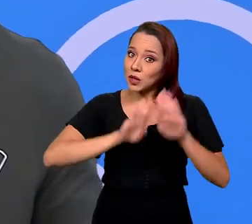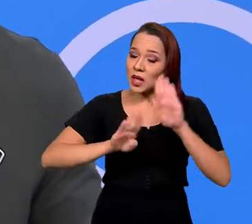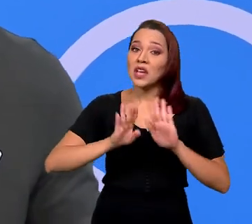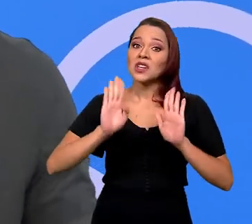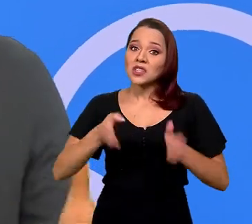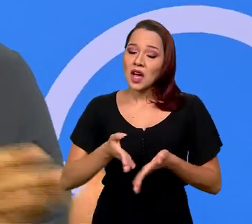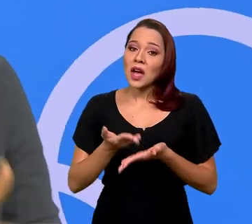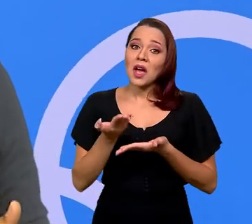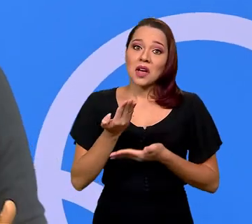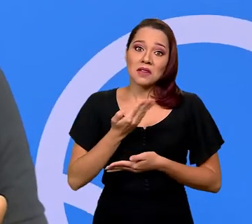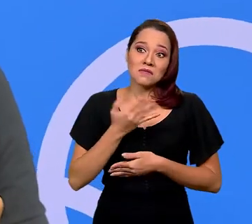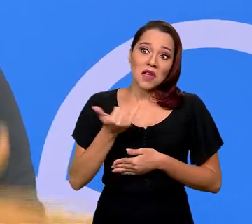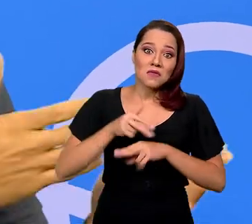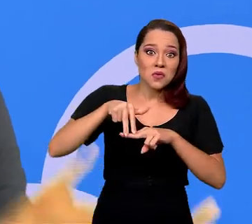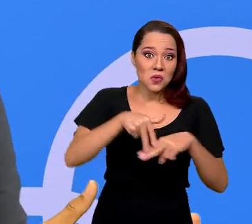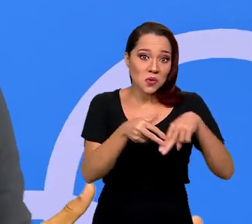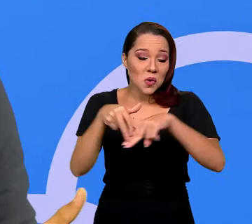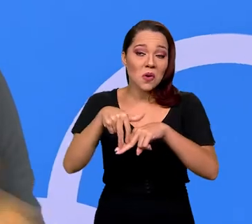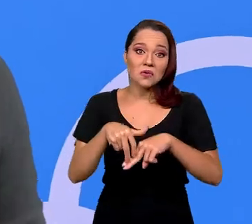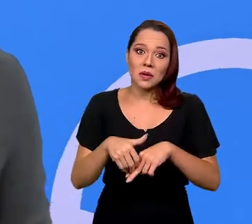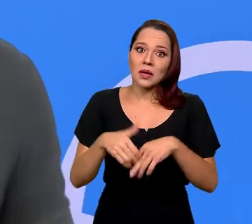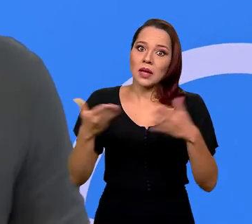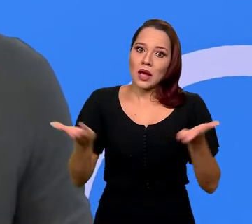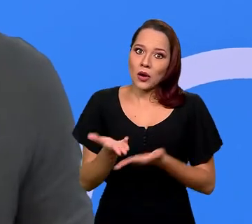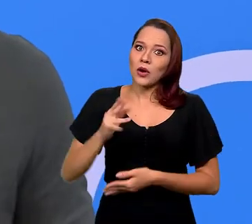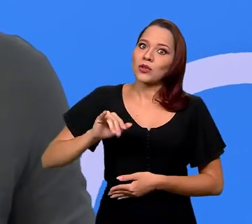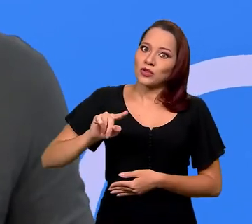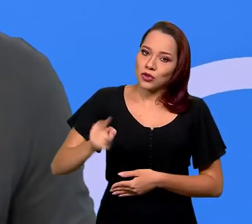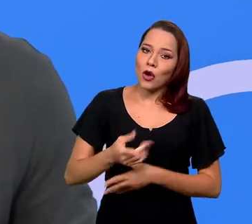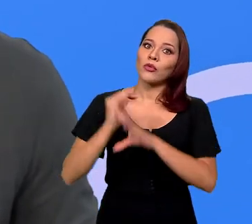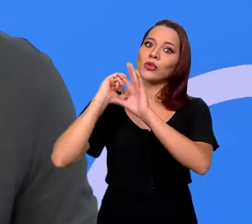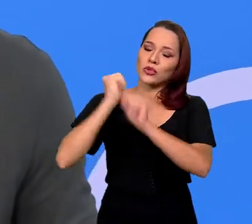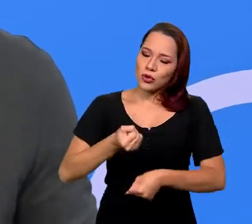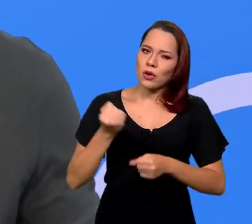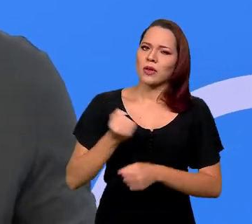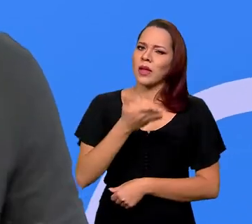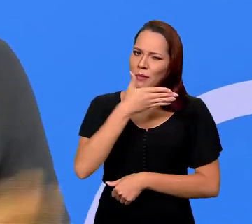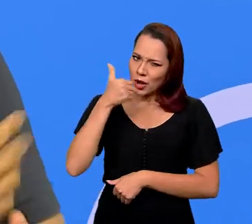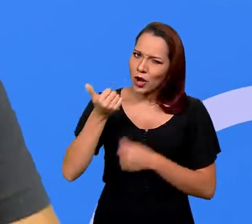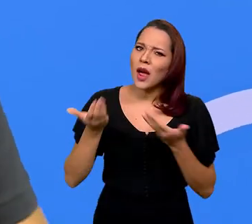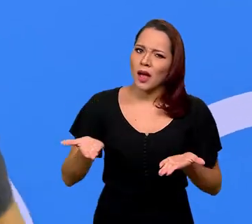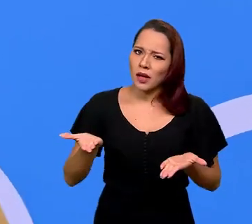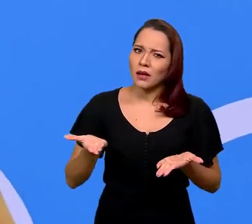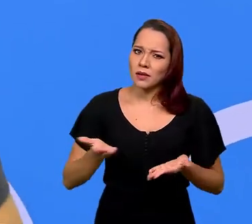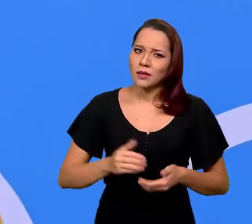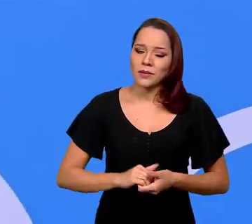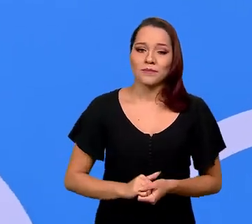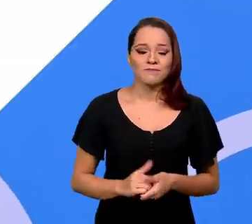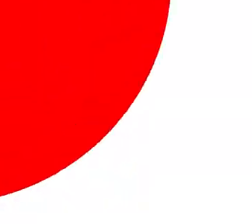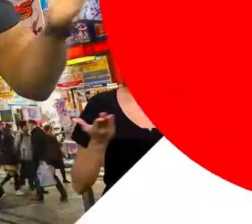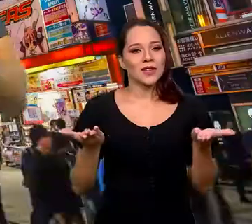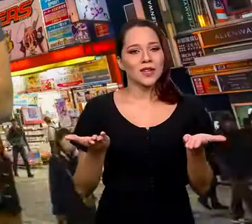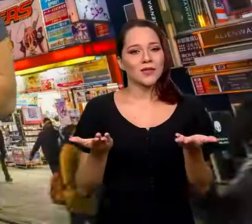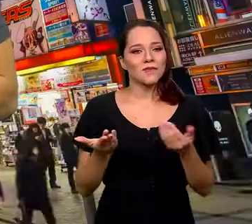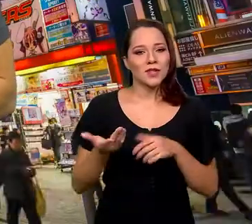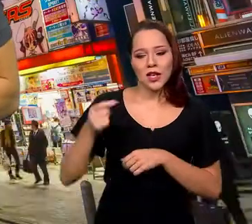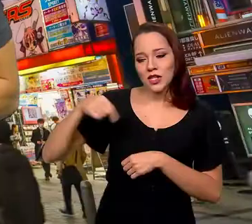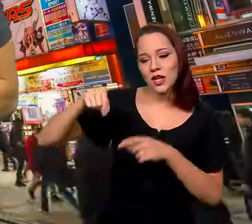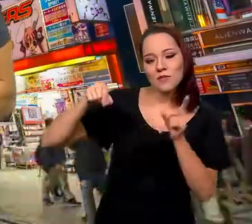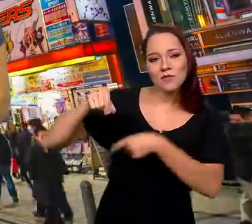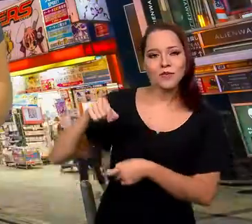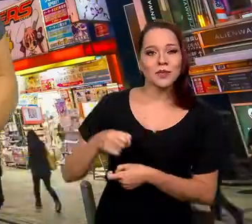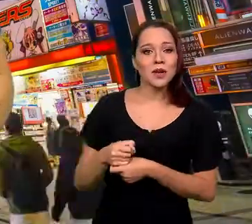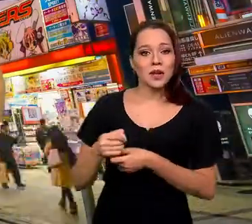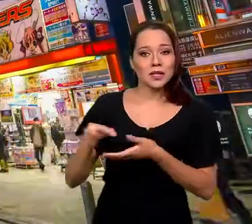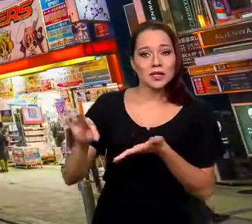né? Já que eles já vacilaram com a gente no surf e agora no judô. Tá na hora de melhorar isso aí, pessoal? Então é isso, ativa as